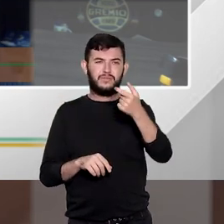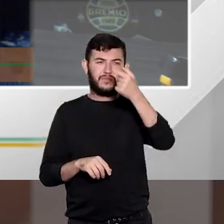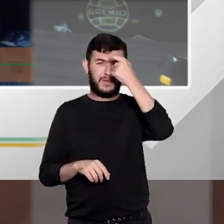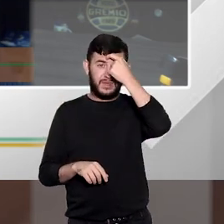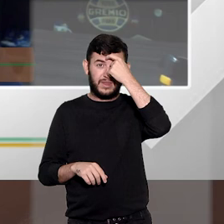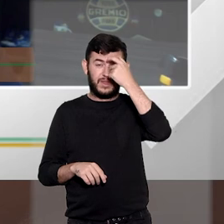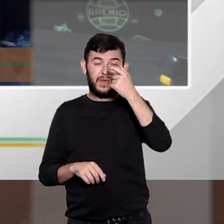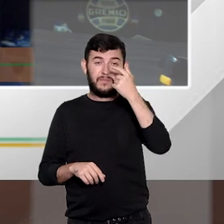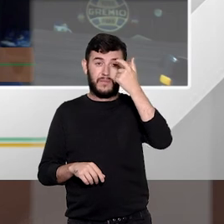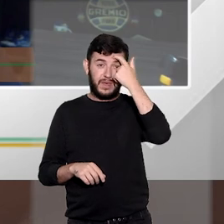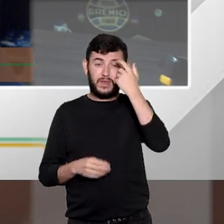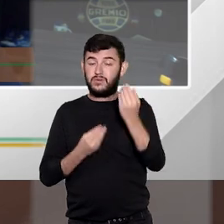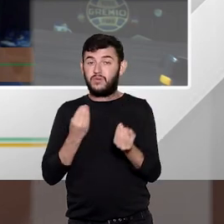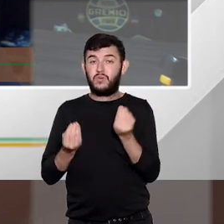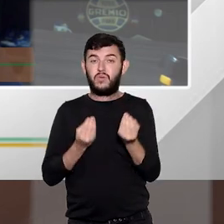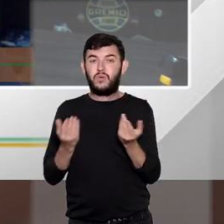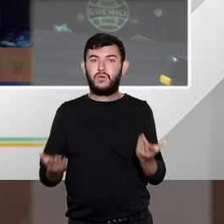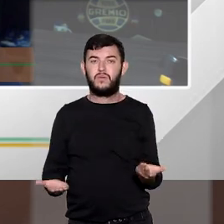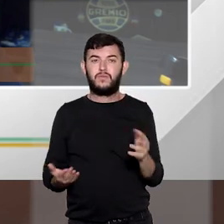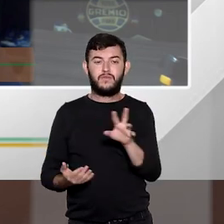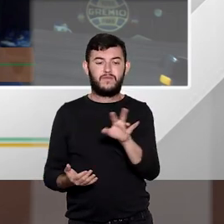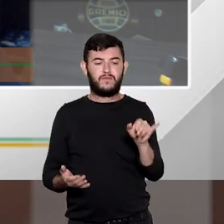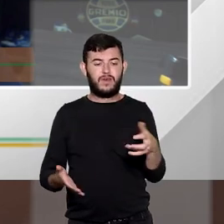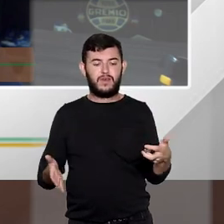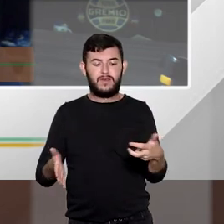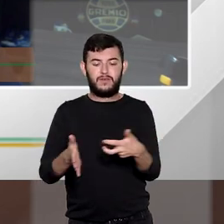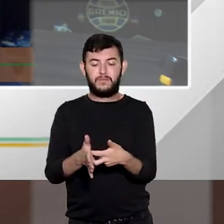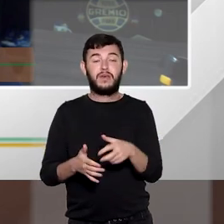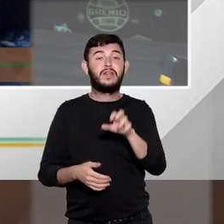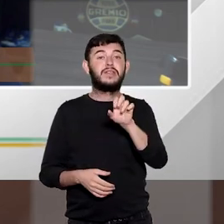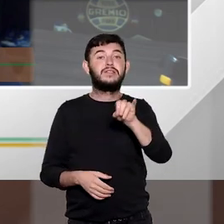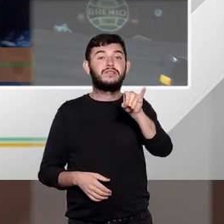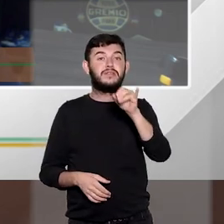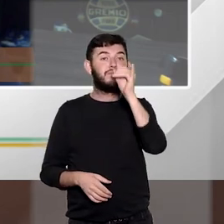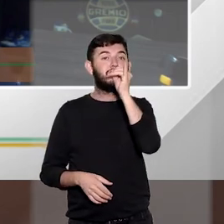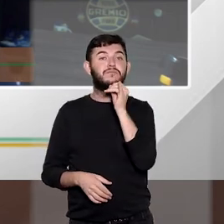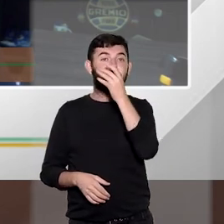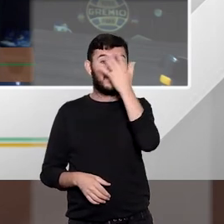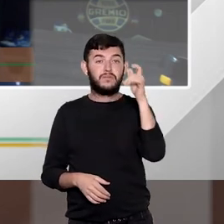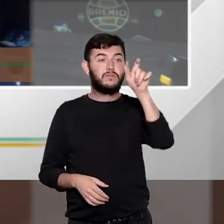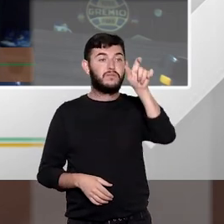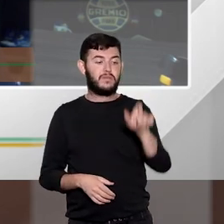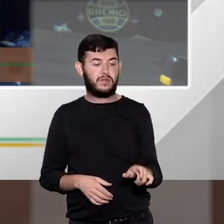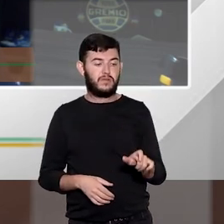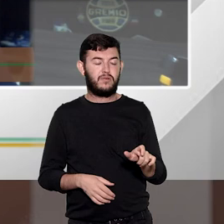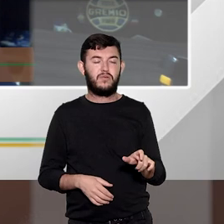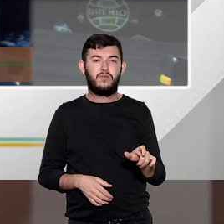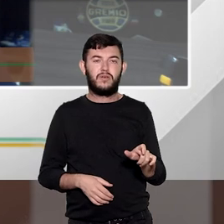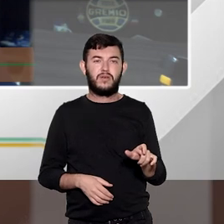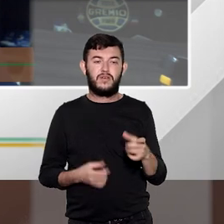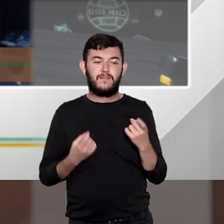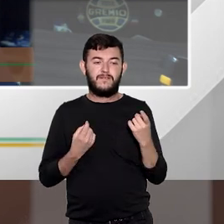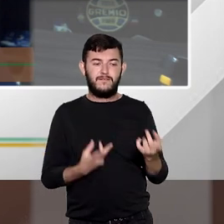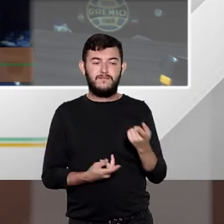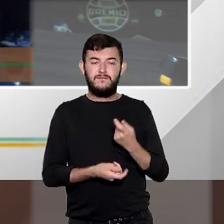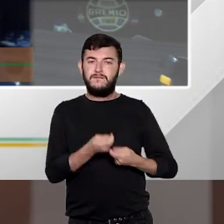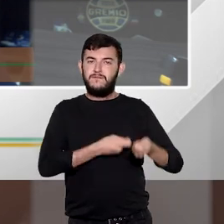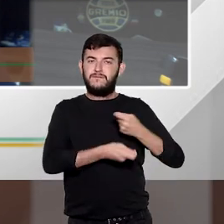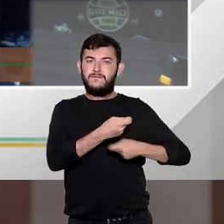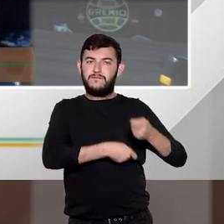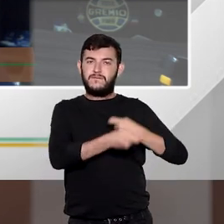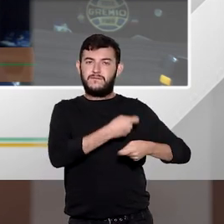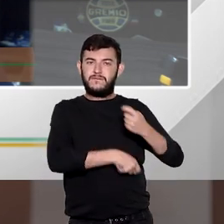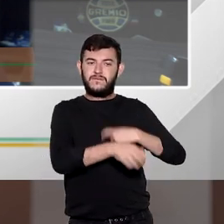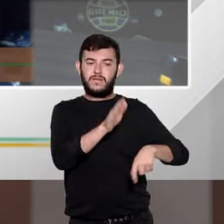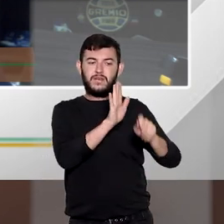só incidirá esta causa de aumento de pena se o traficante aquele que está comercializando a